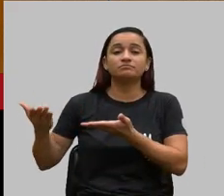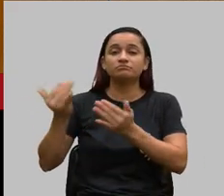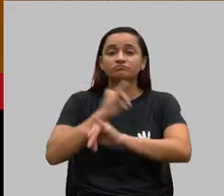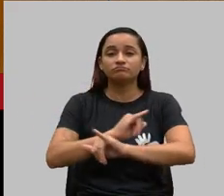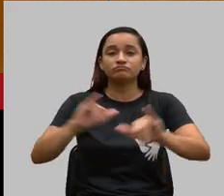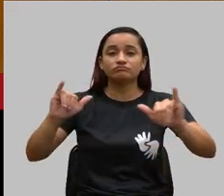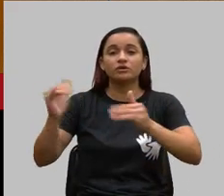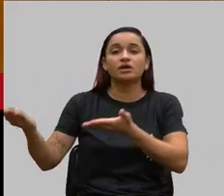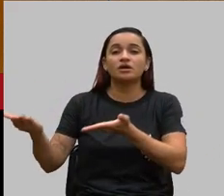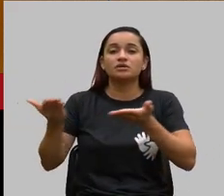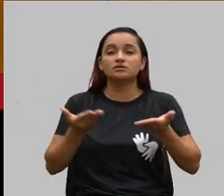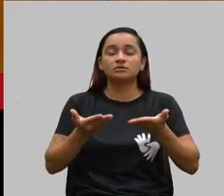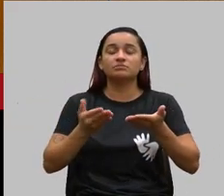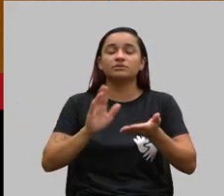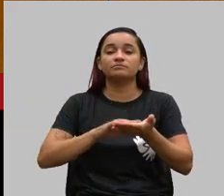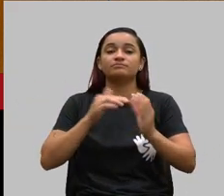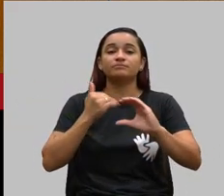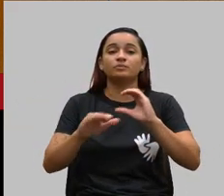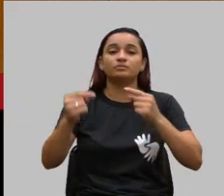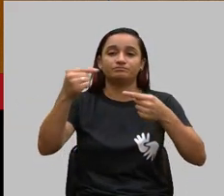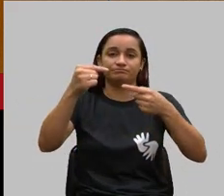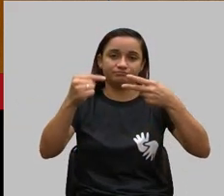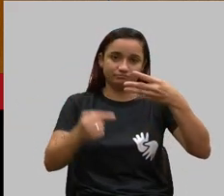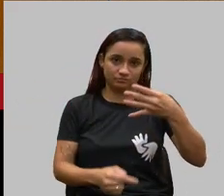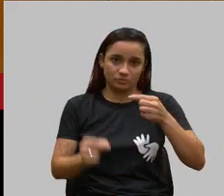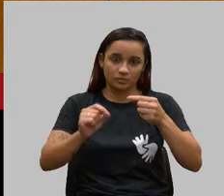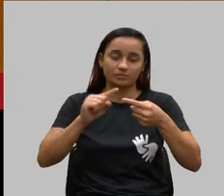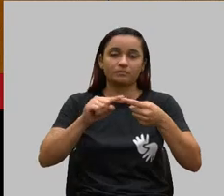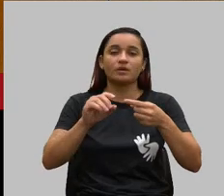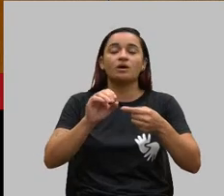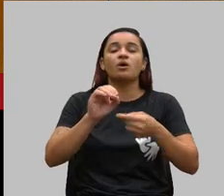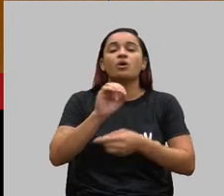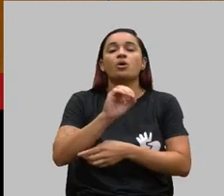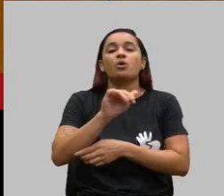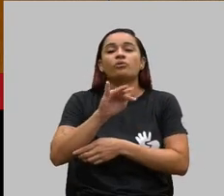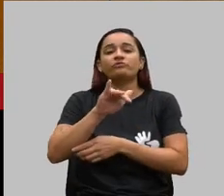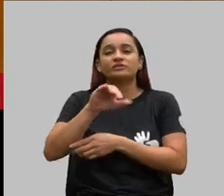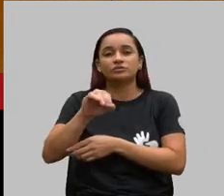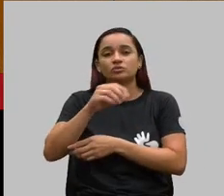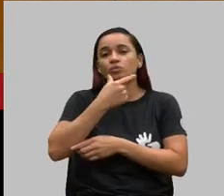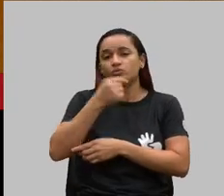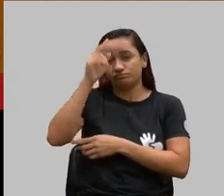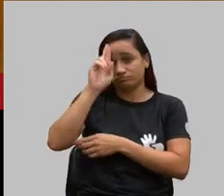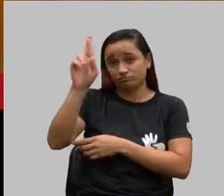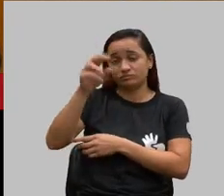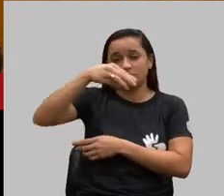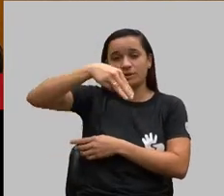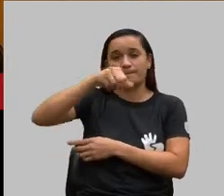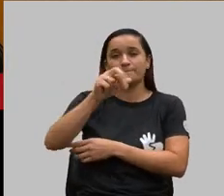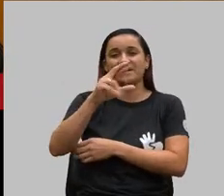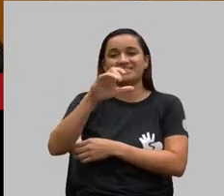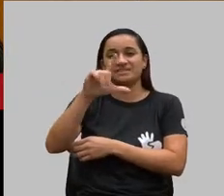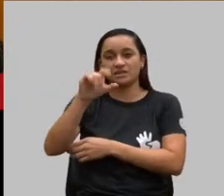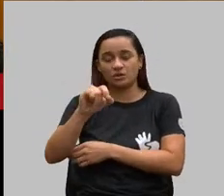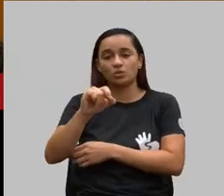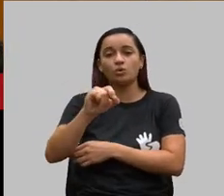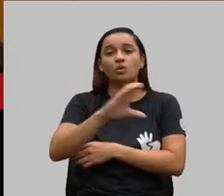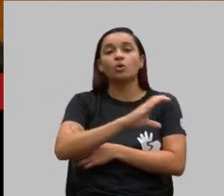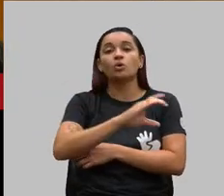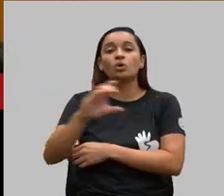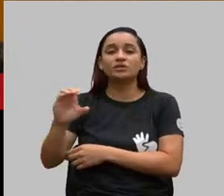das seguintes correspondências. Ofício do senhor Marcelo Barbosa, coordenador do PROCON, Assembleia,